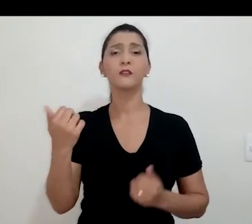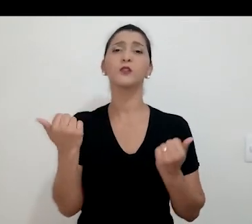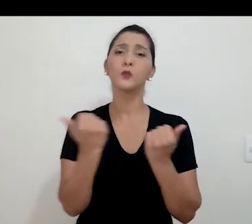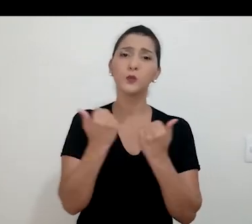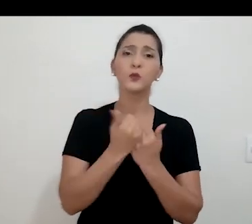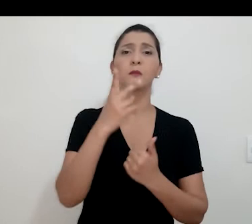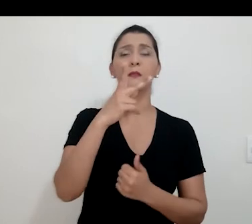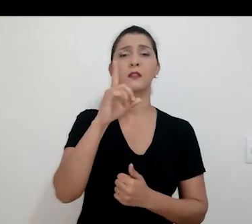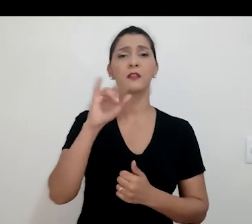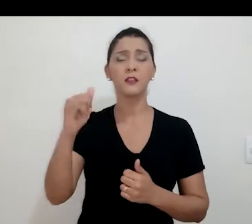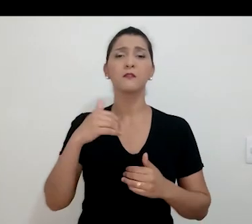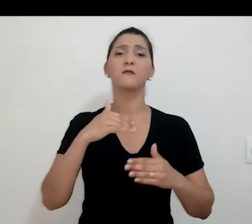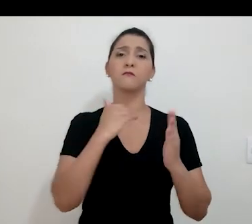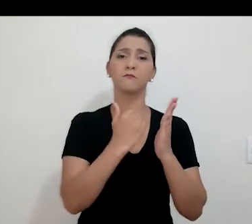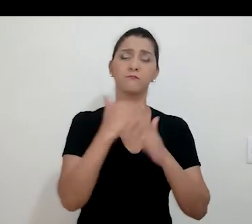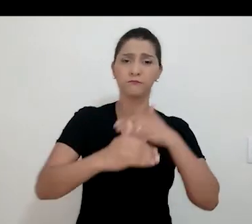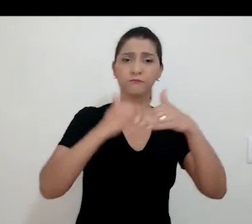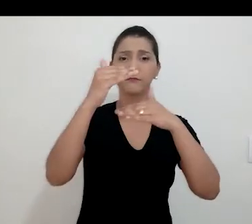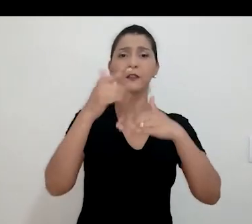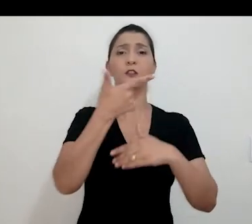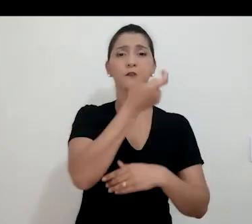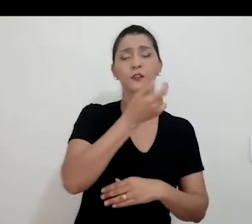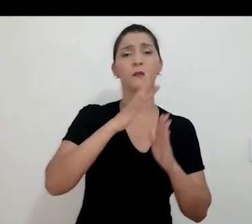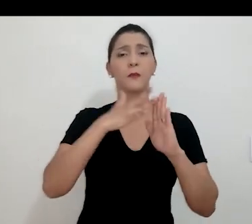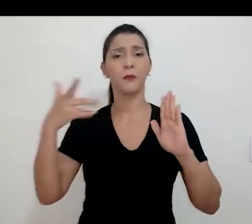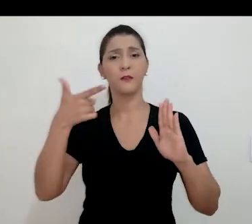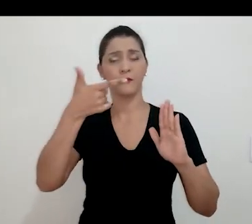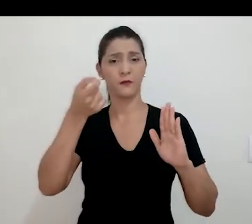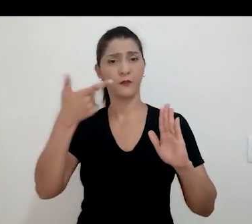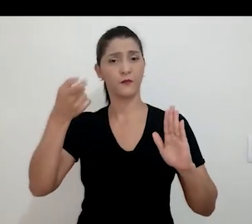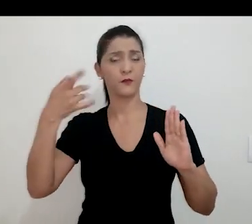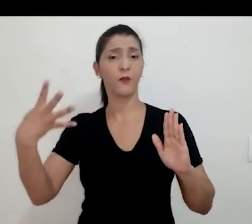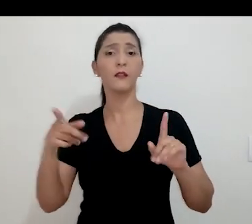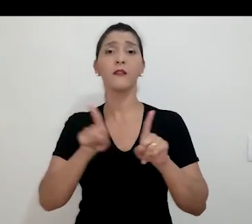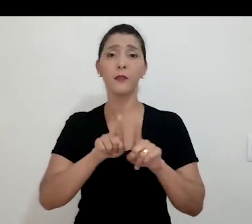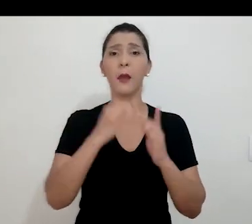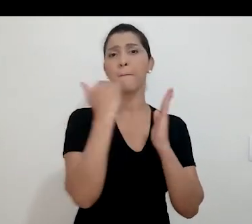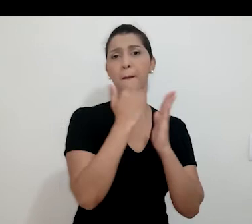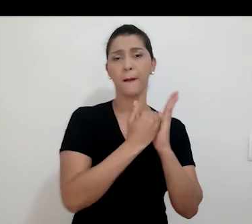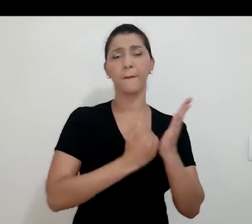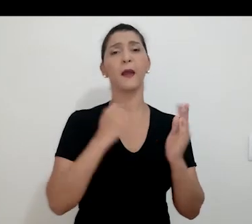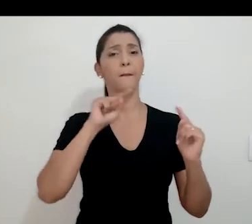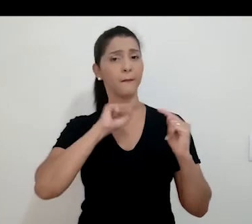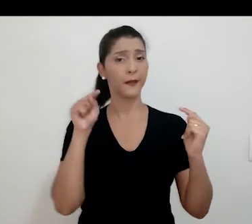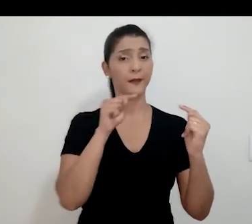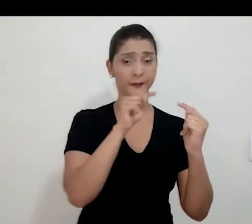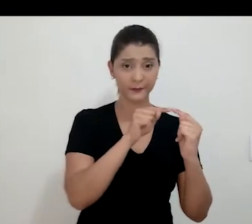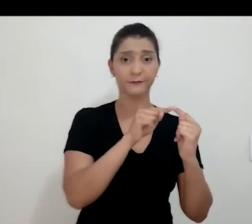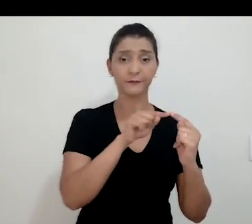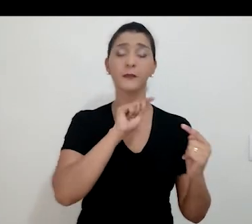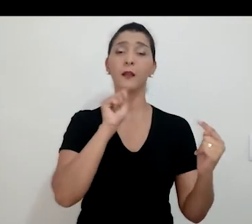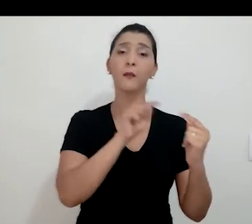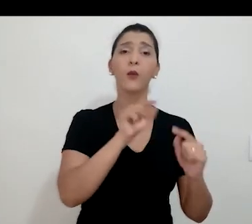PDI da UFRJ no período 2020 a 2024 e estabeleceu algumas metas, dentre elas